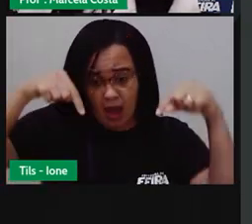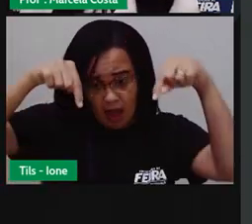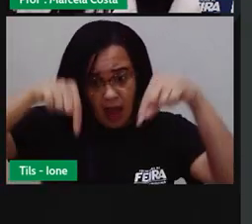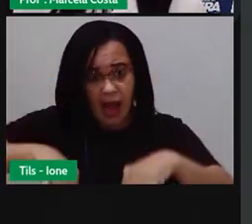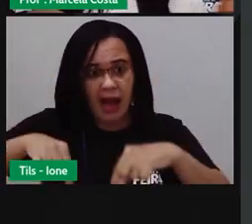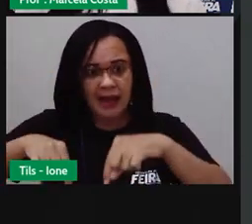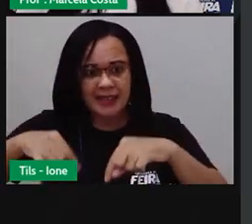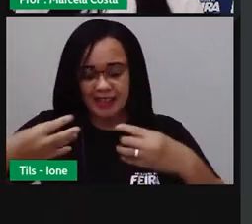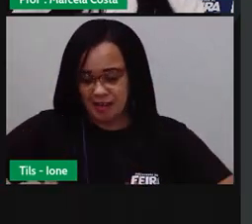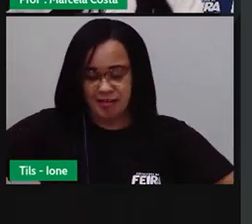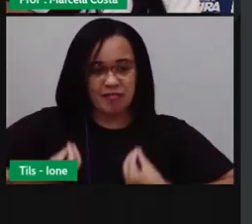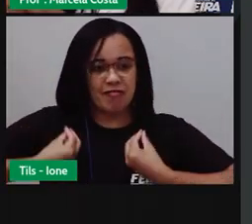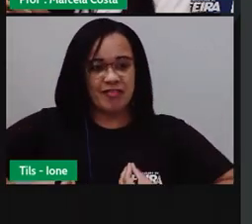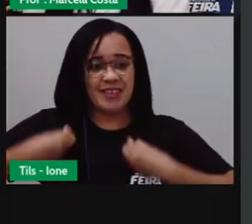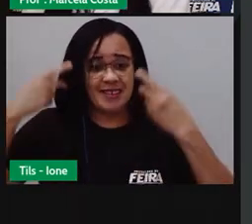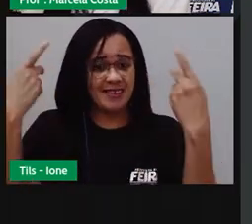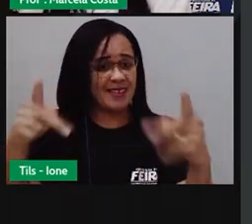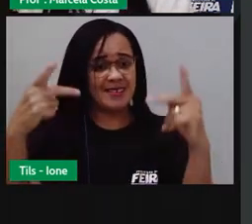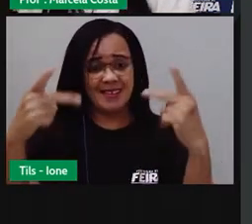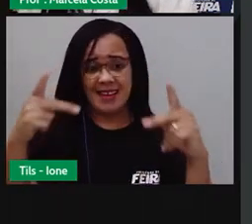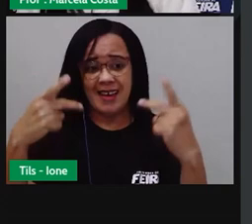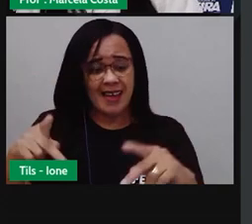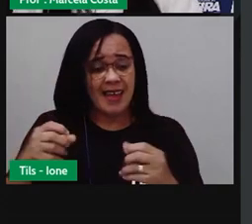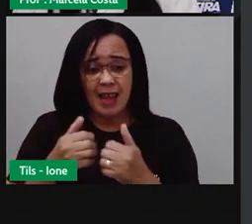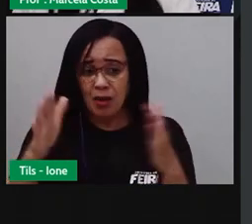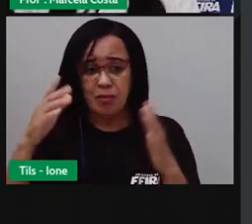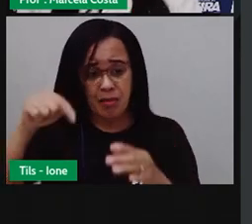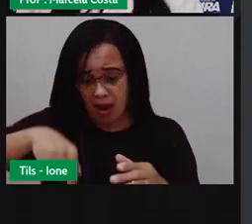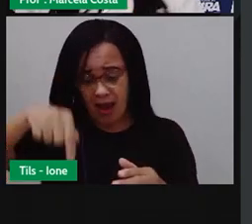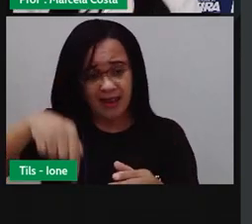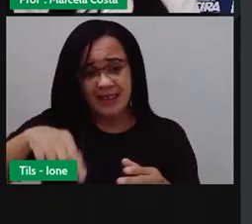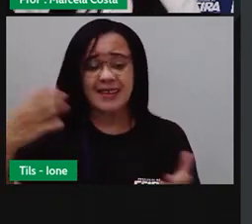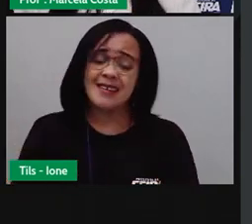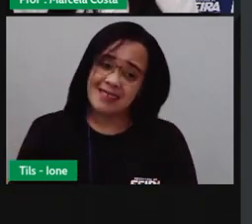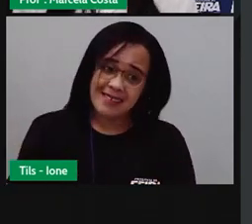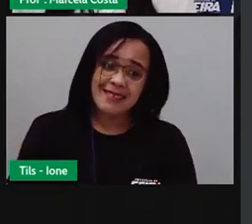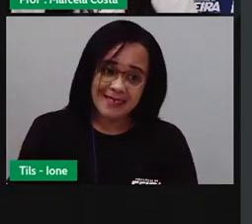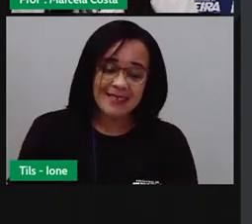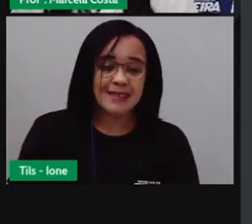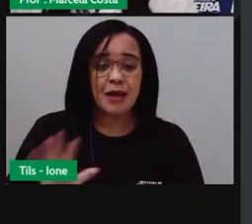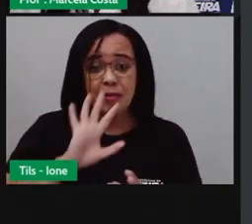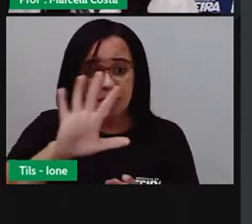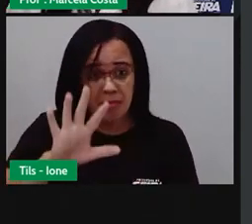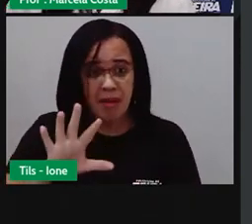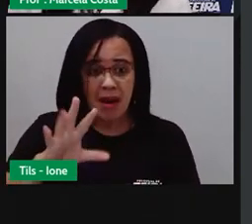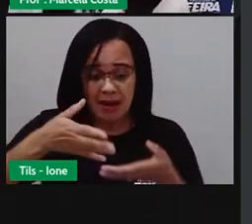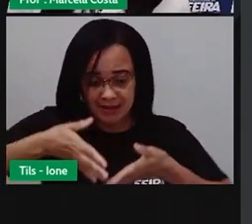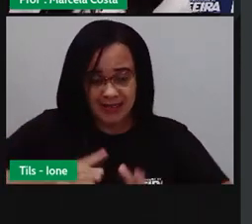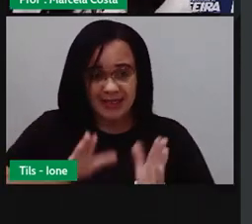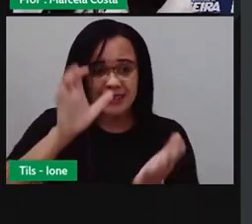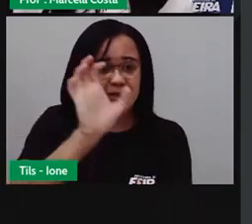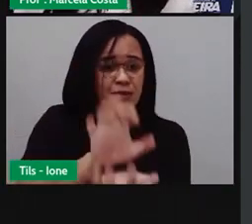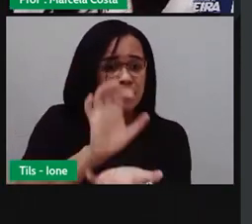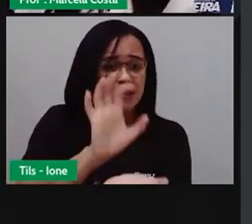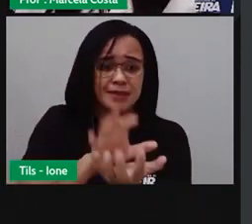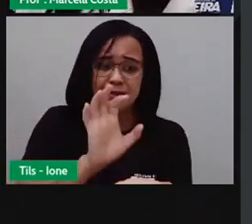município. Mas ela é lá do Pernambuco. Assim como diversas outras pessoas que moram aqui em Feira de